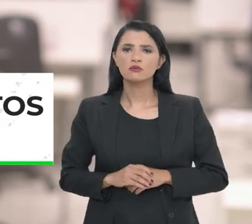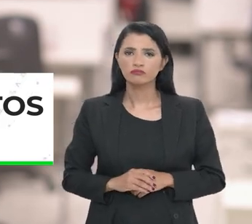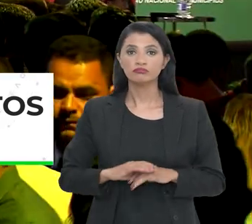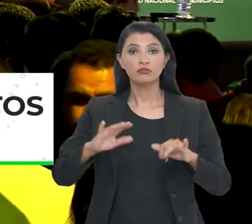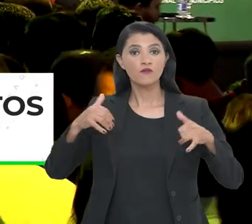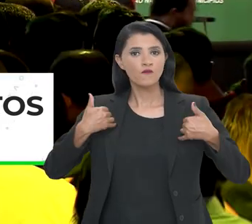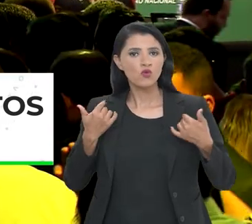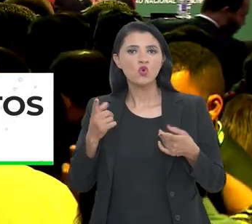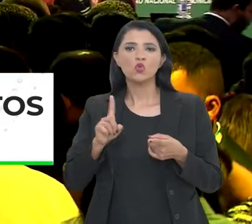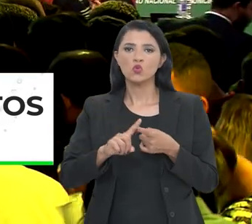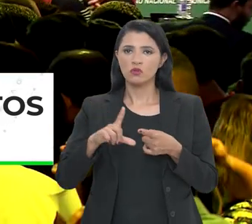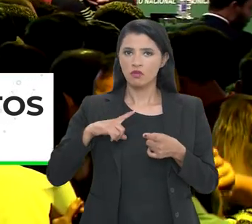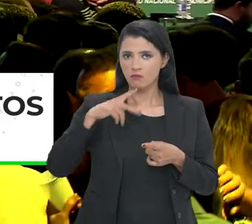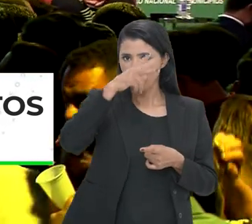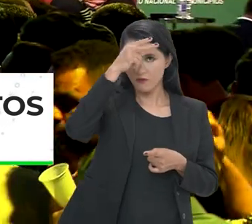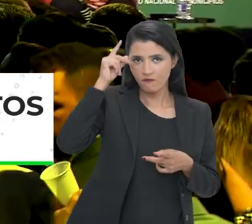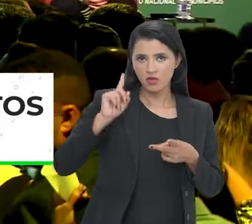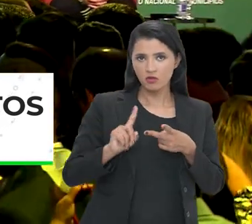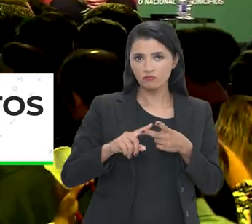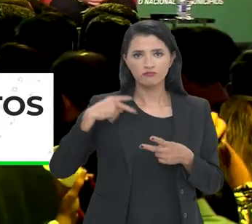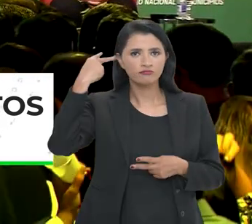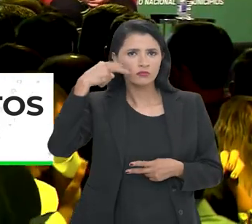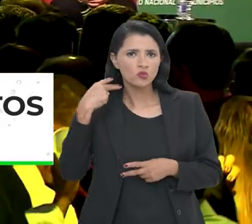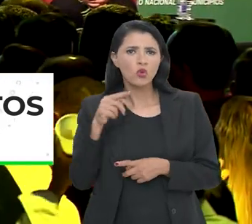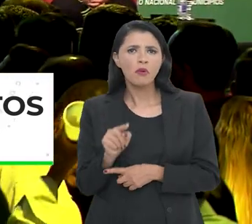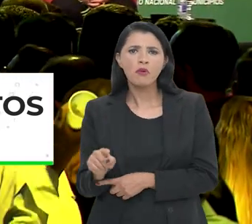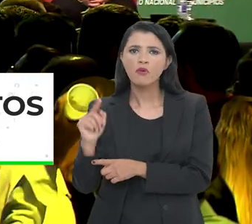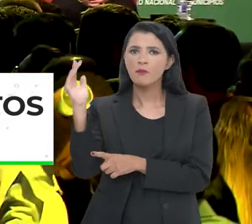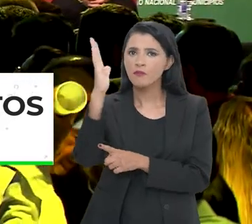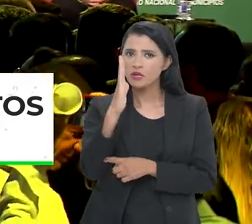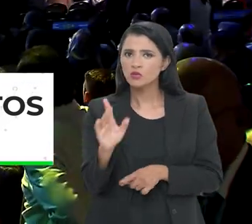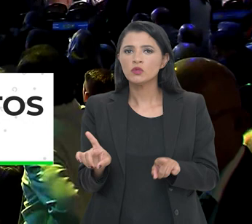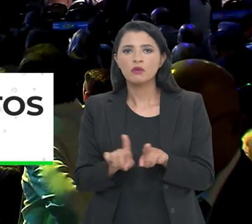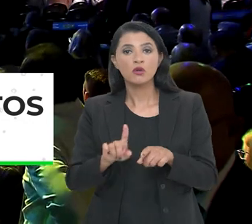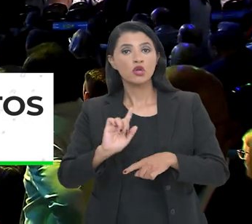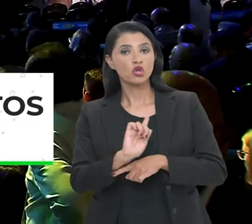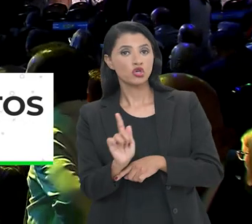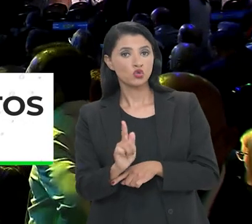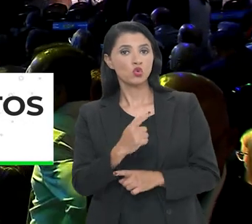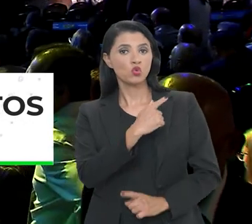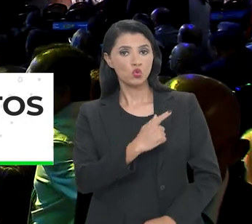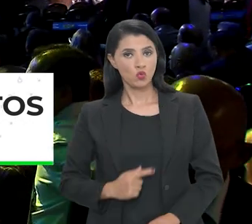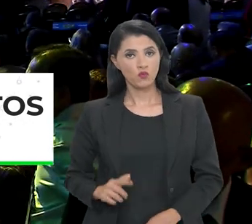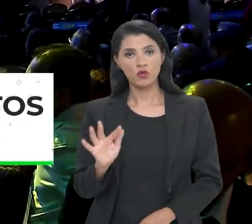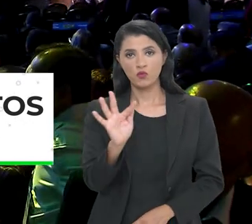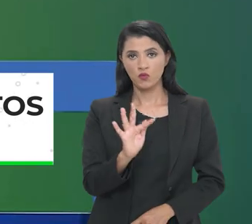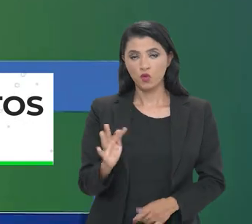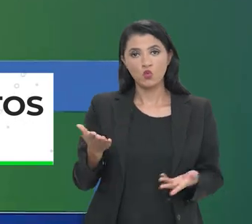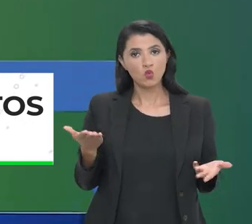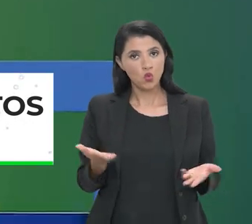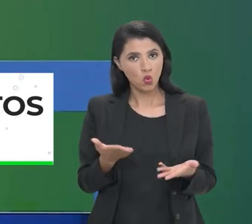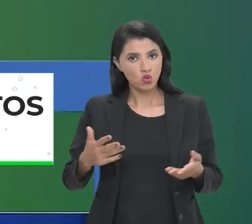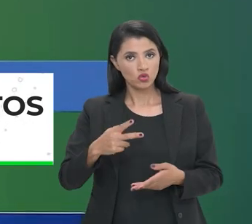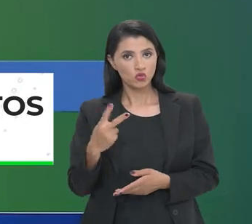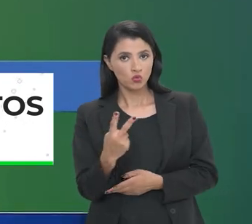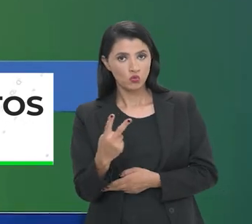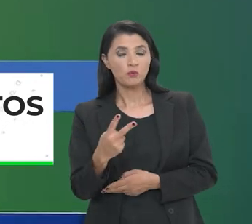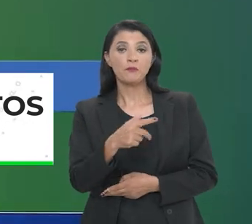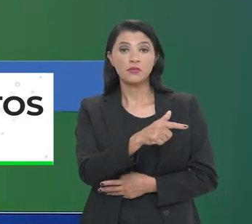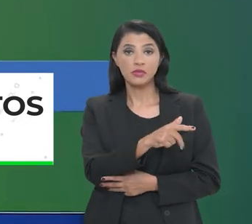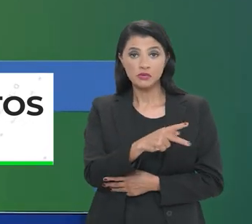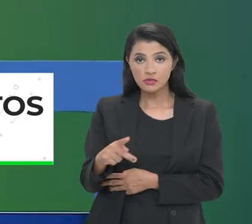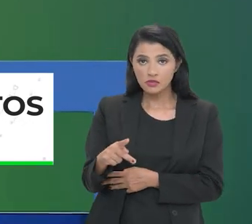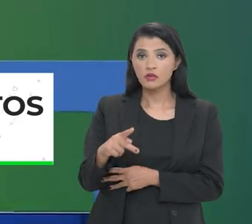semana. O evento reúne prefeitos e vereadores de todo o Brasil, além de gestores do governo federal. Hoje, o vice